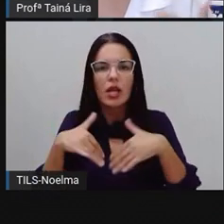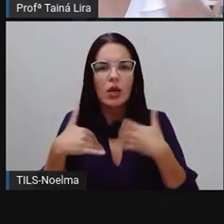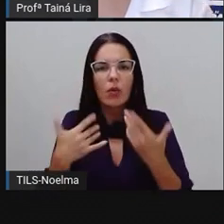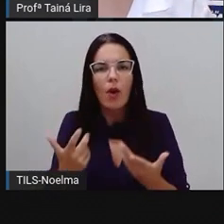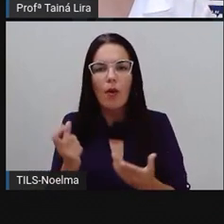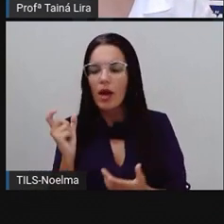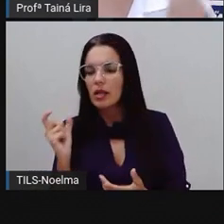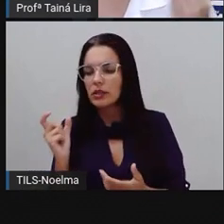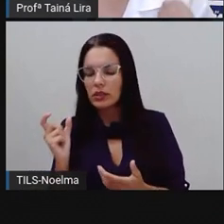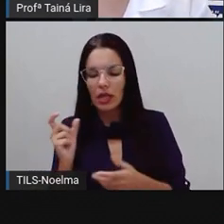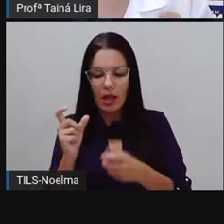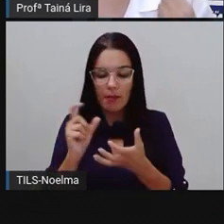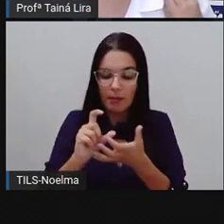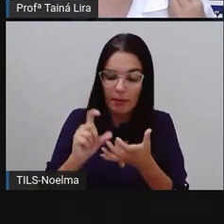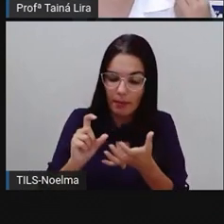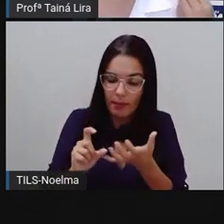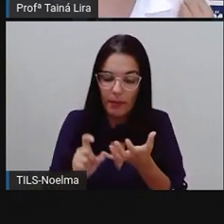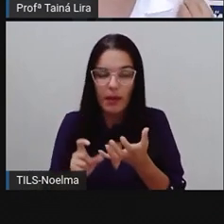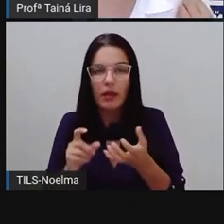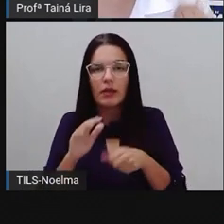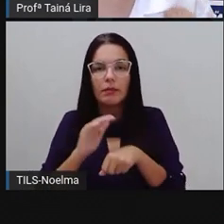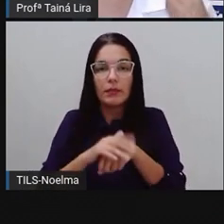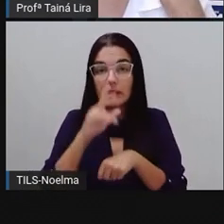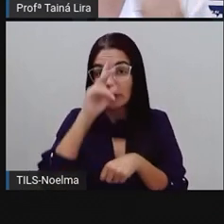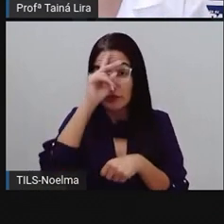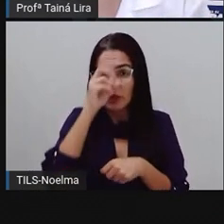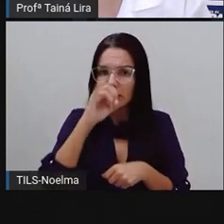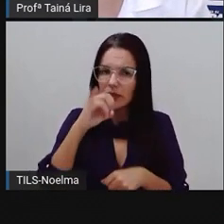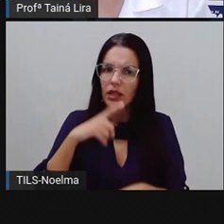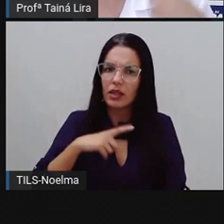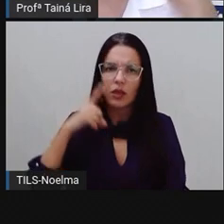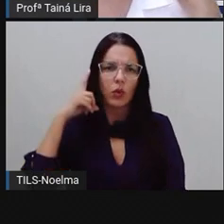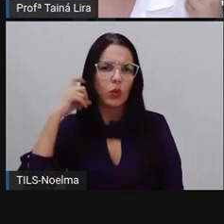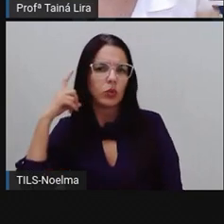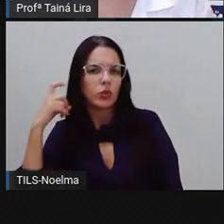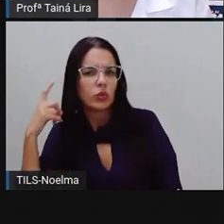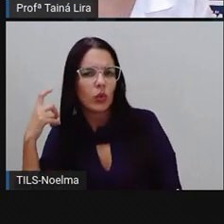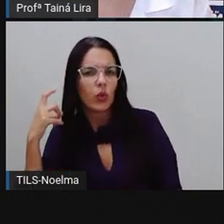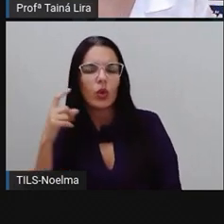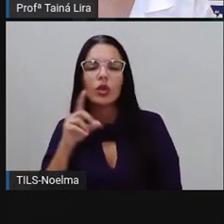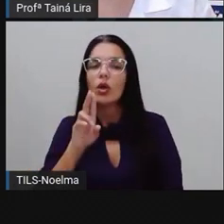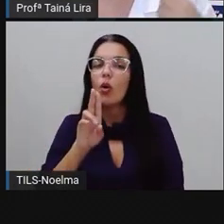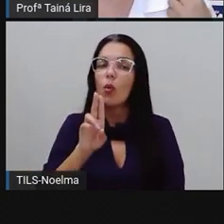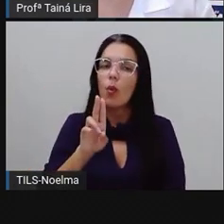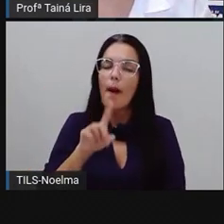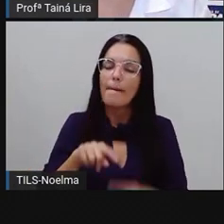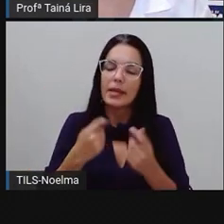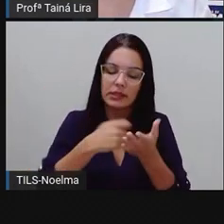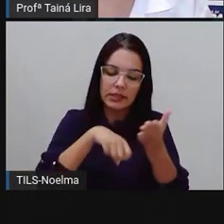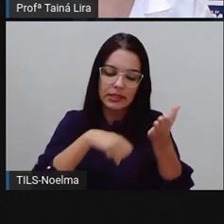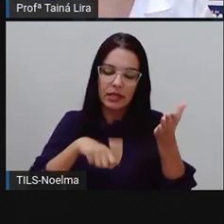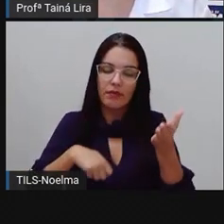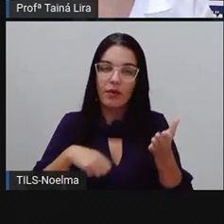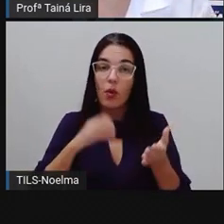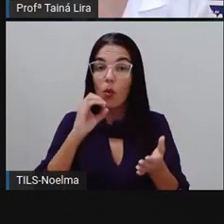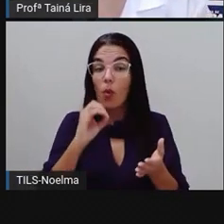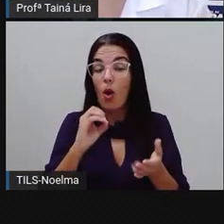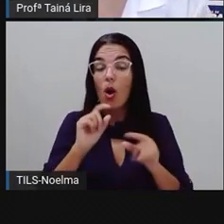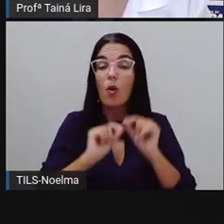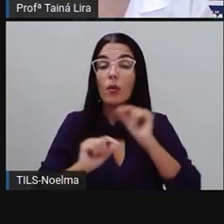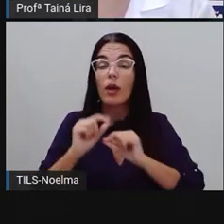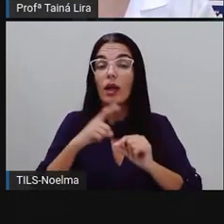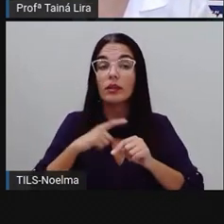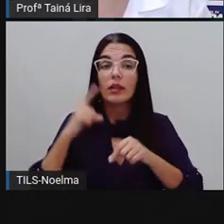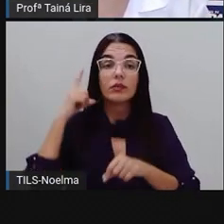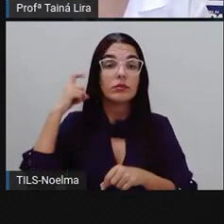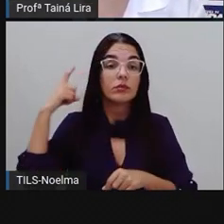sílaba mais forte dessa palavra, porque se ela está aqui, tem o som de U, mas a gente escreveu com O, porque essa sílaba aqui, né? Que tem o som